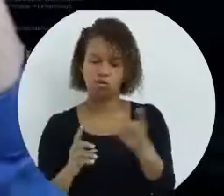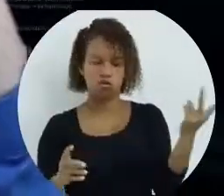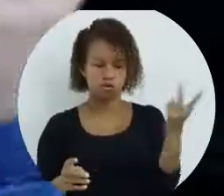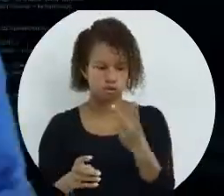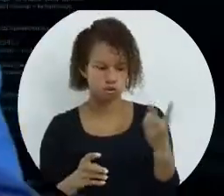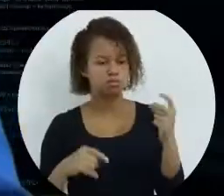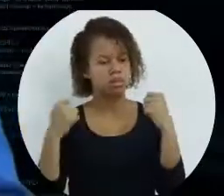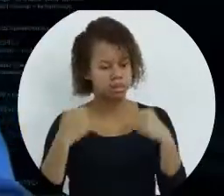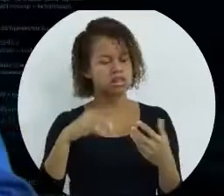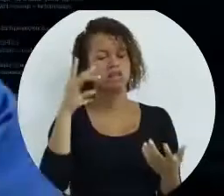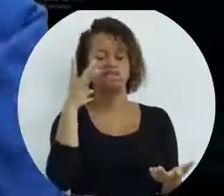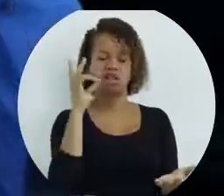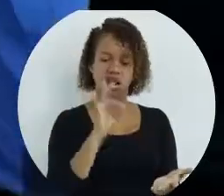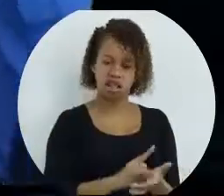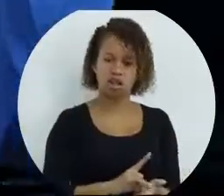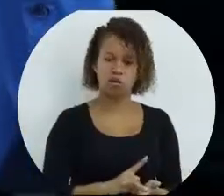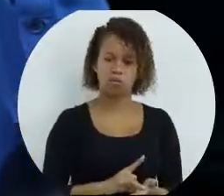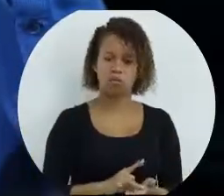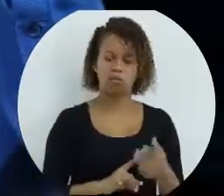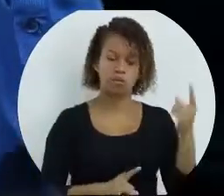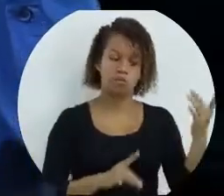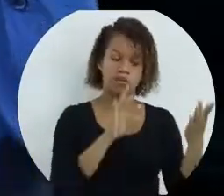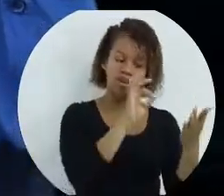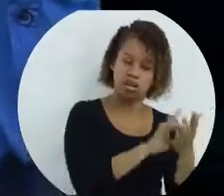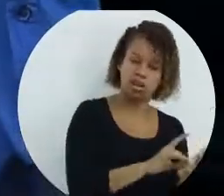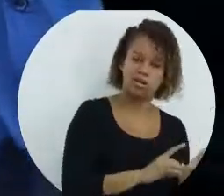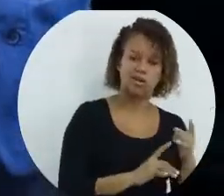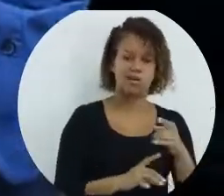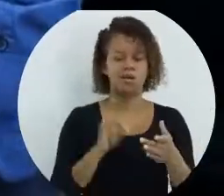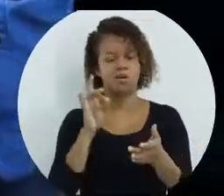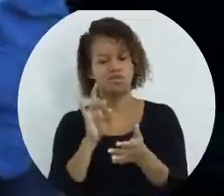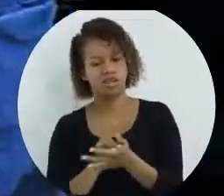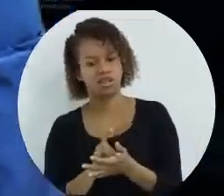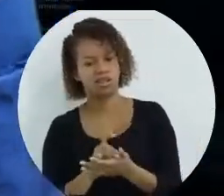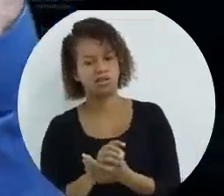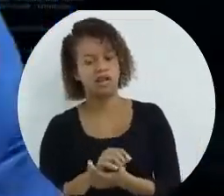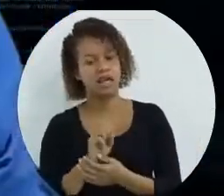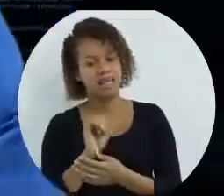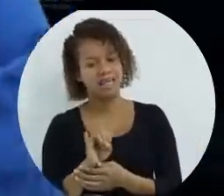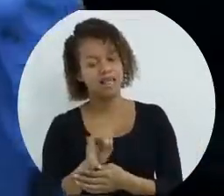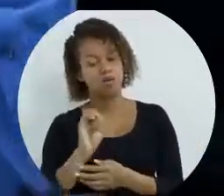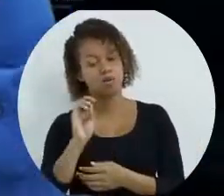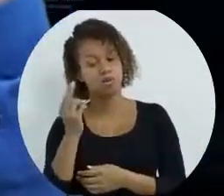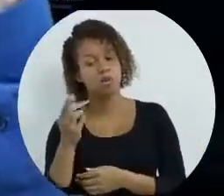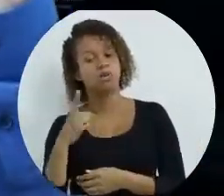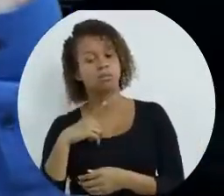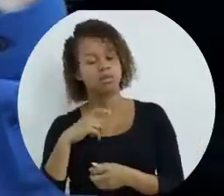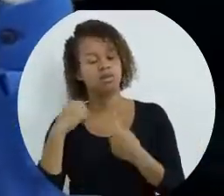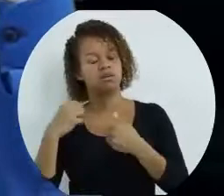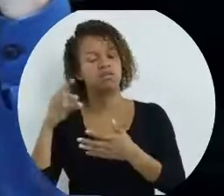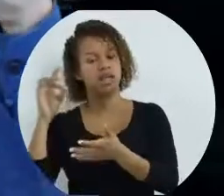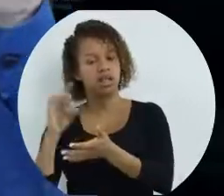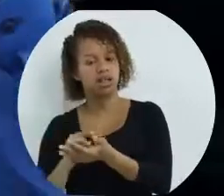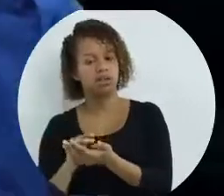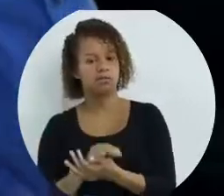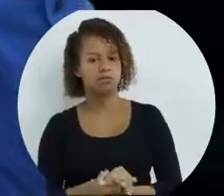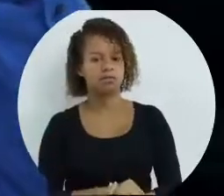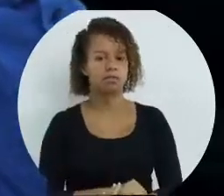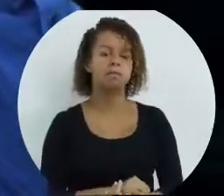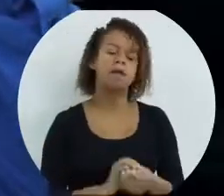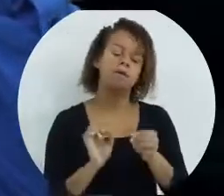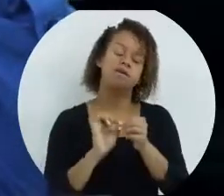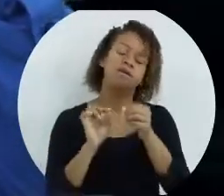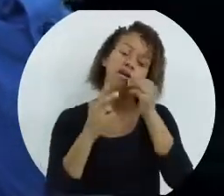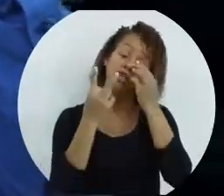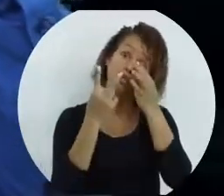têm que ser verdadeiros. Um tem que ser verdadeiro e o outro tem que ser verdadeiro. Então, vamos ver que você